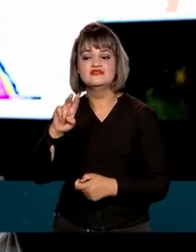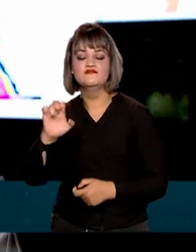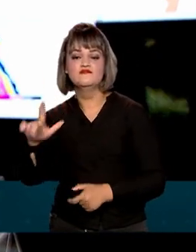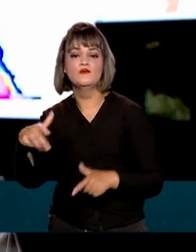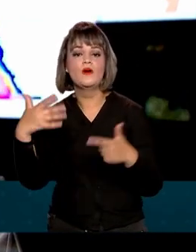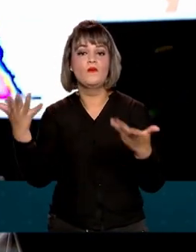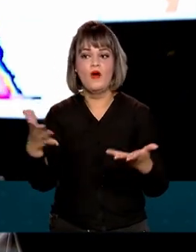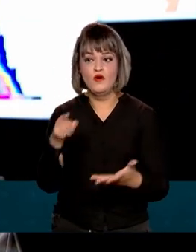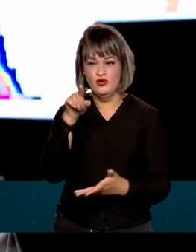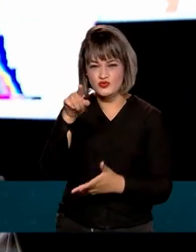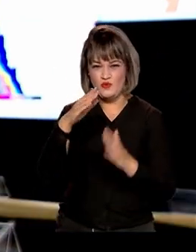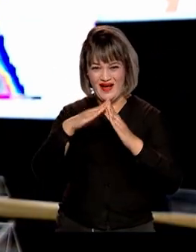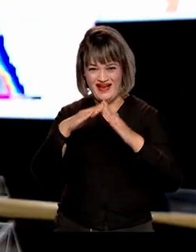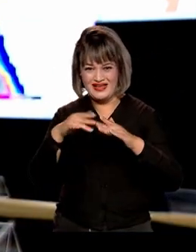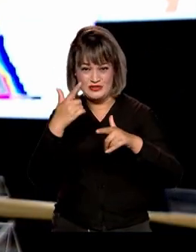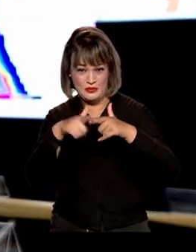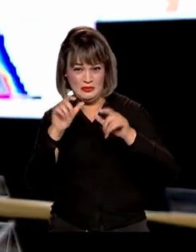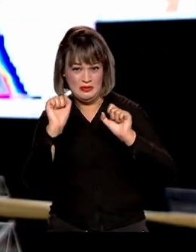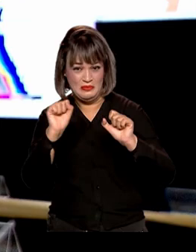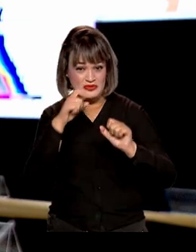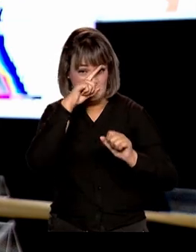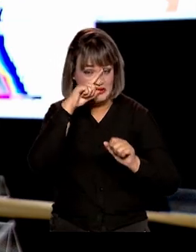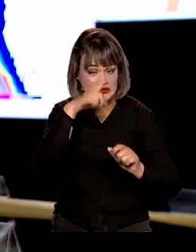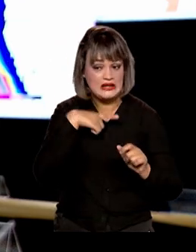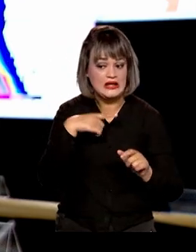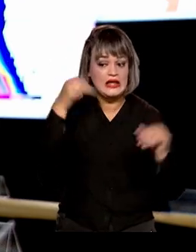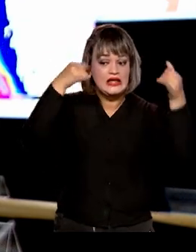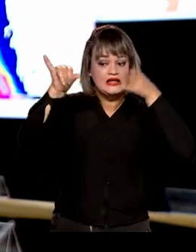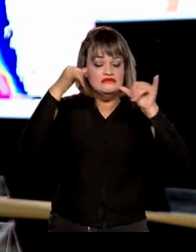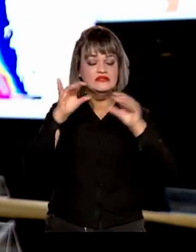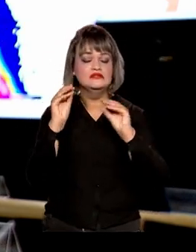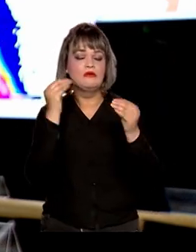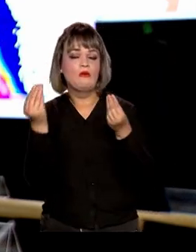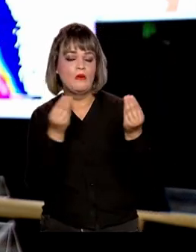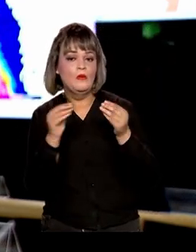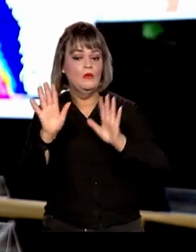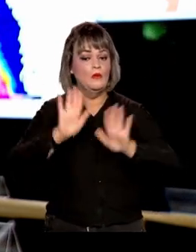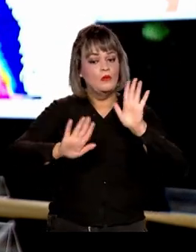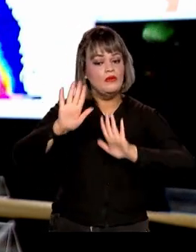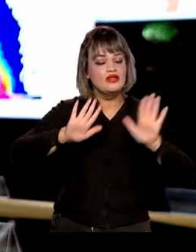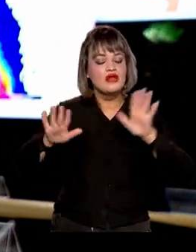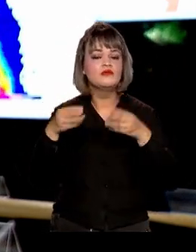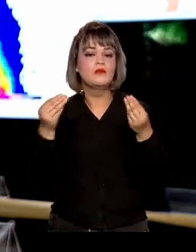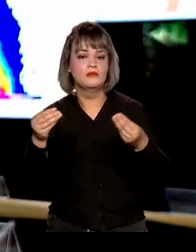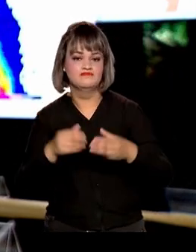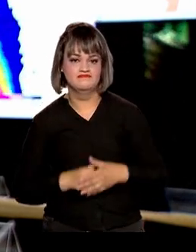risco e tomar pequenas medidas de precaução, cuidar do ambiente em torno da sua casa.